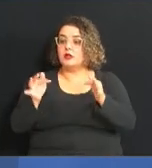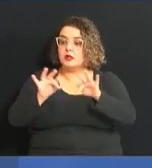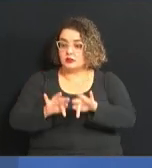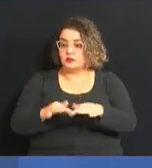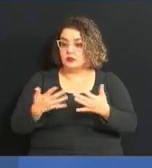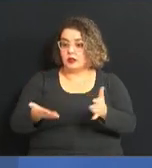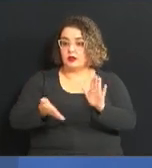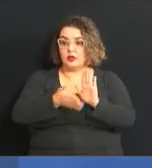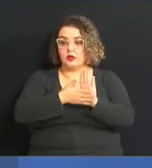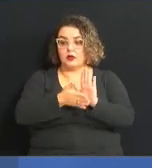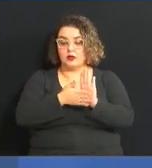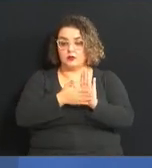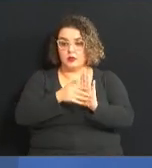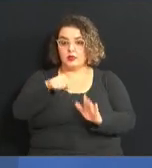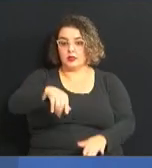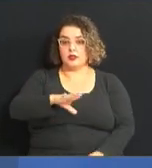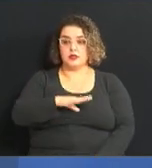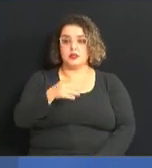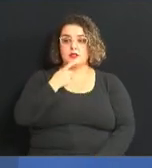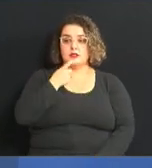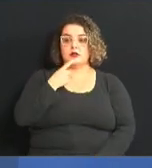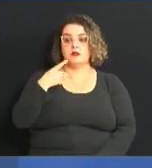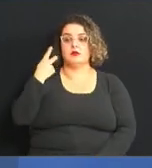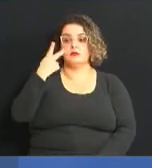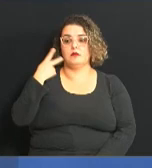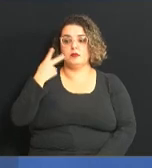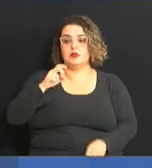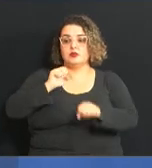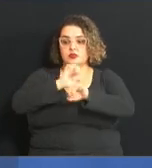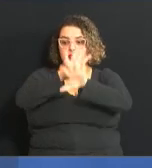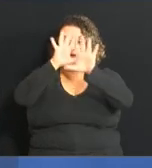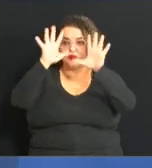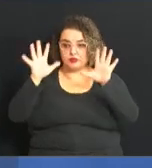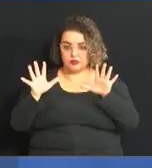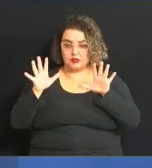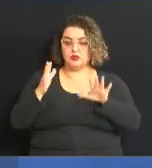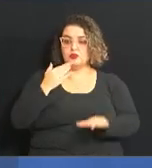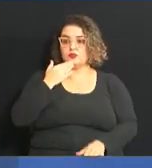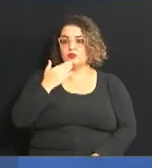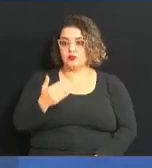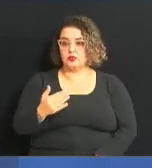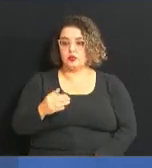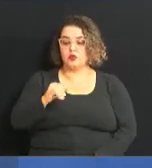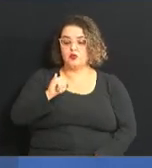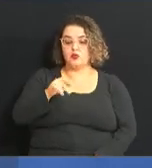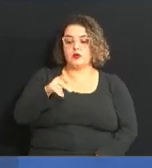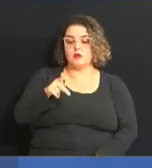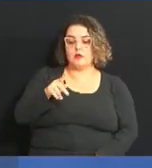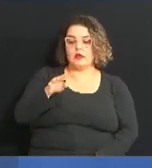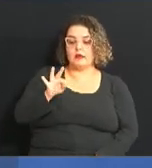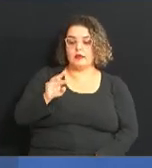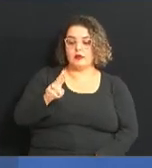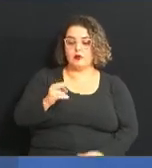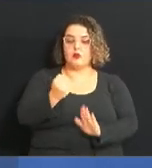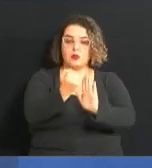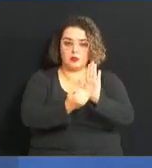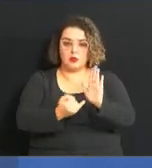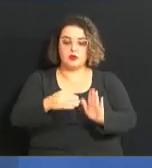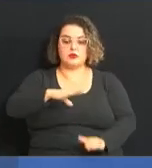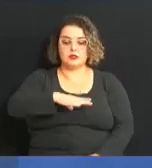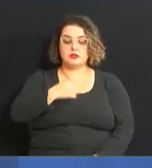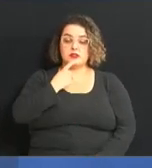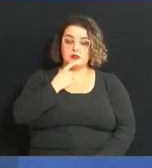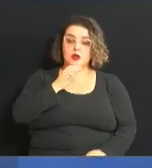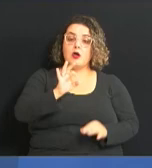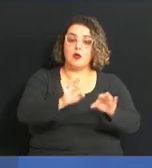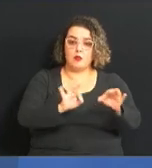a proposta que institui aqui na cidade a política de transparência na cobrança do IPPU do município. Esse projeto